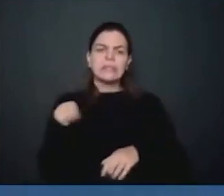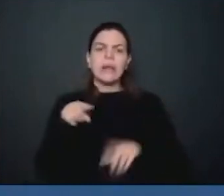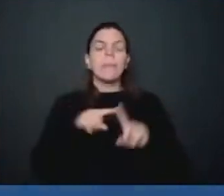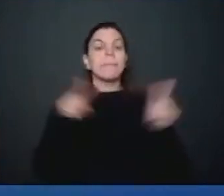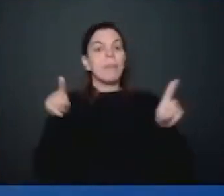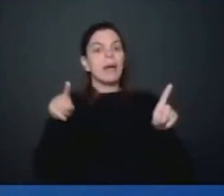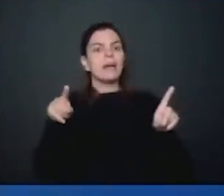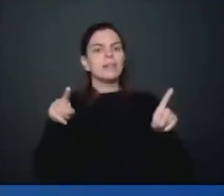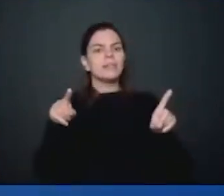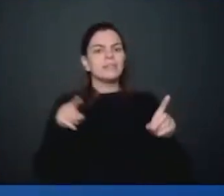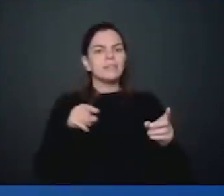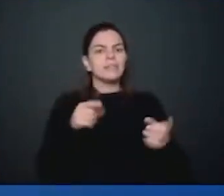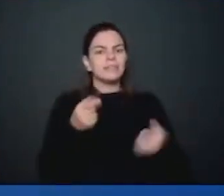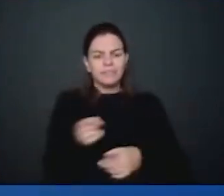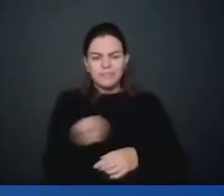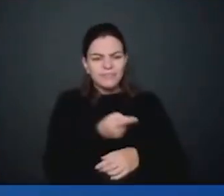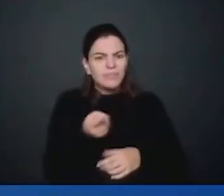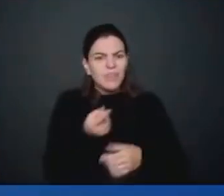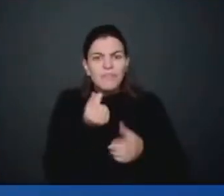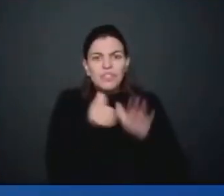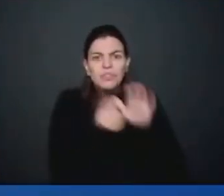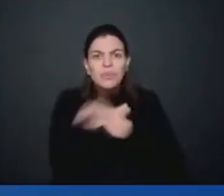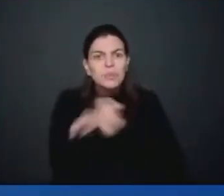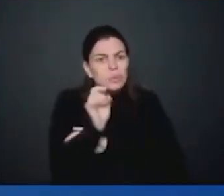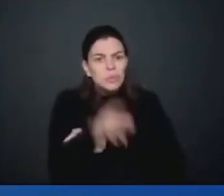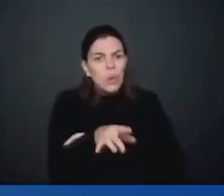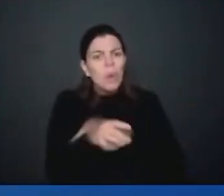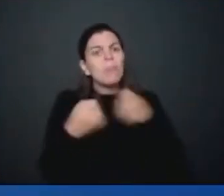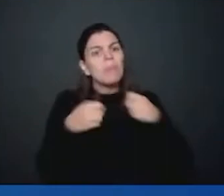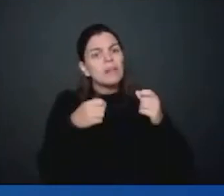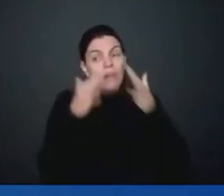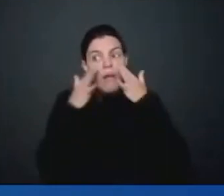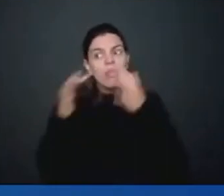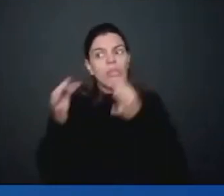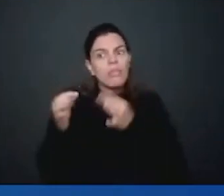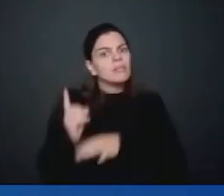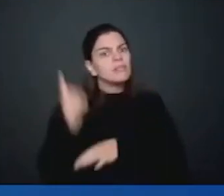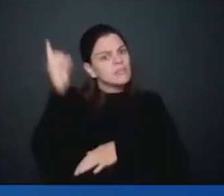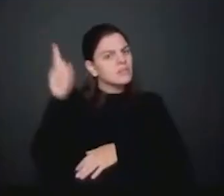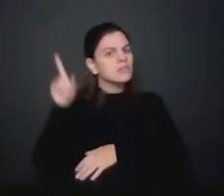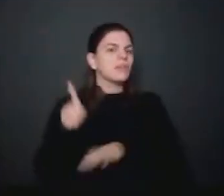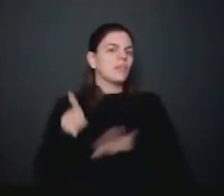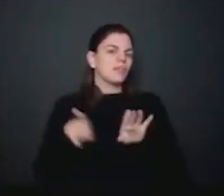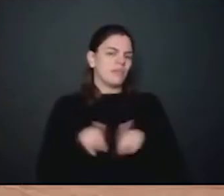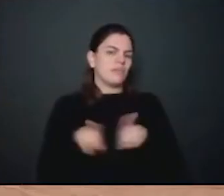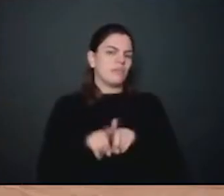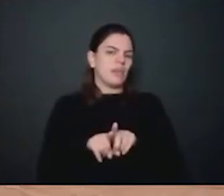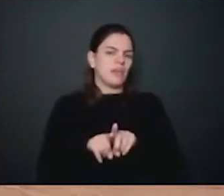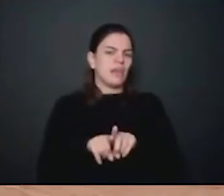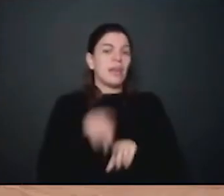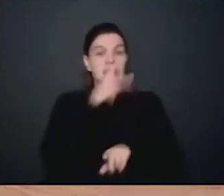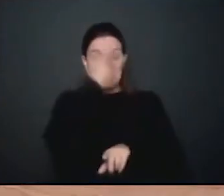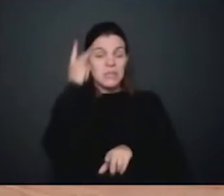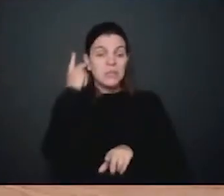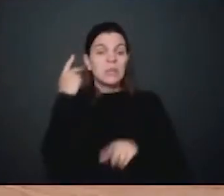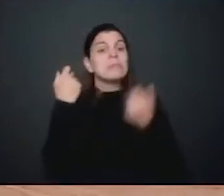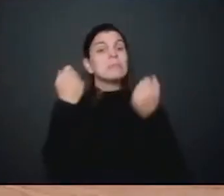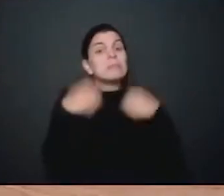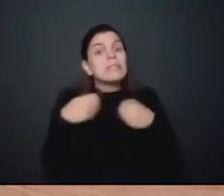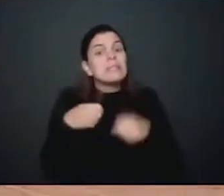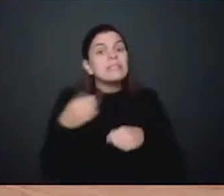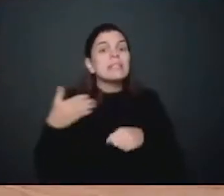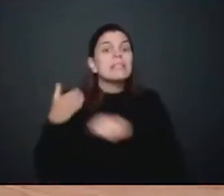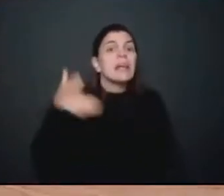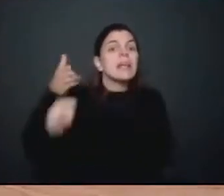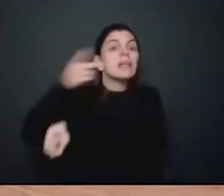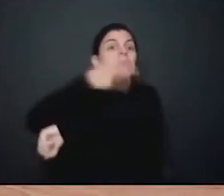especial para as pessoas que estão lá na ponta. Essas pessoas carecem desses espaços e elas não têm, muitas vezes, como vir até